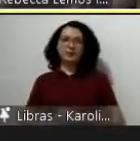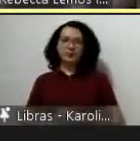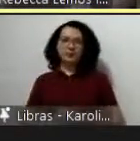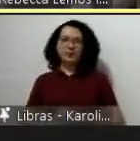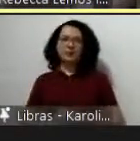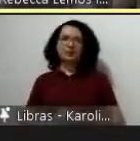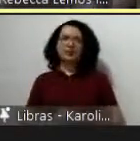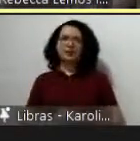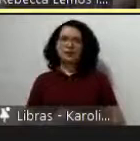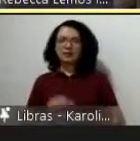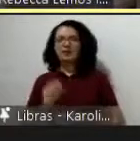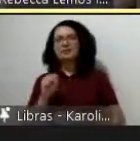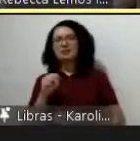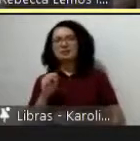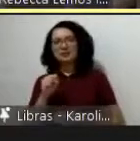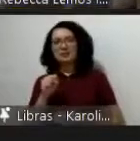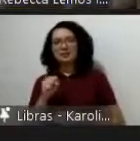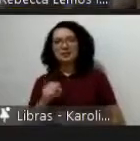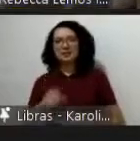minhas anotações